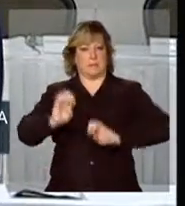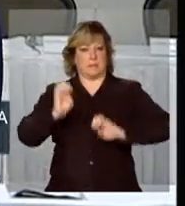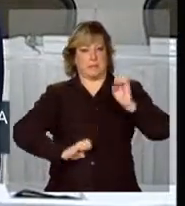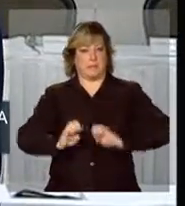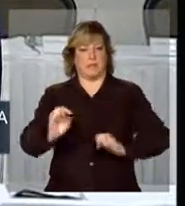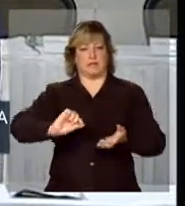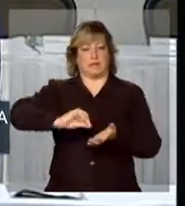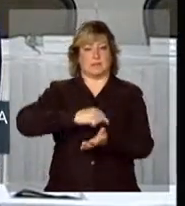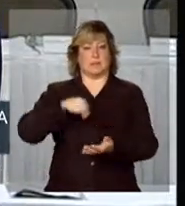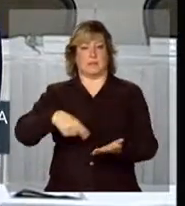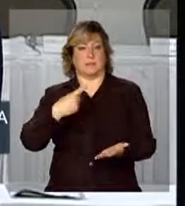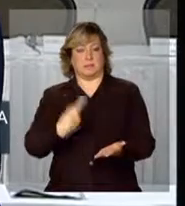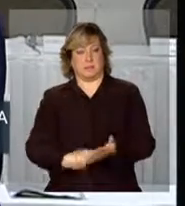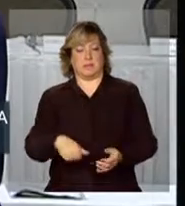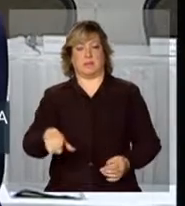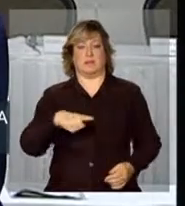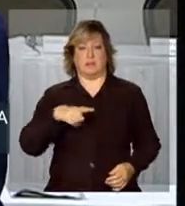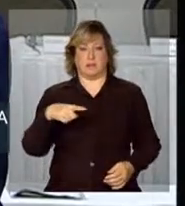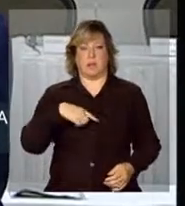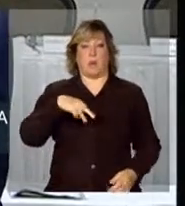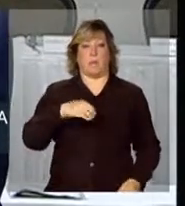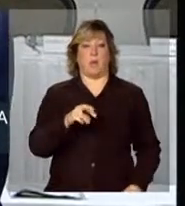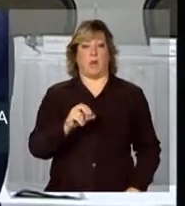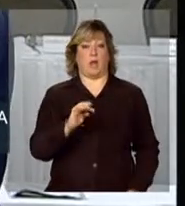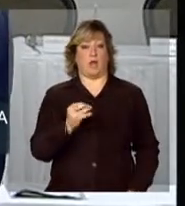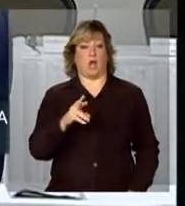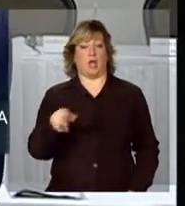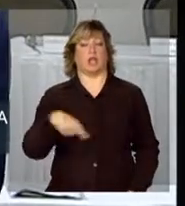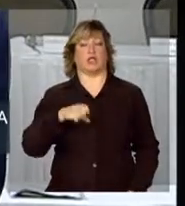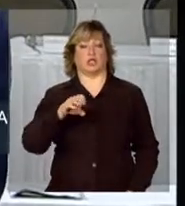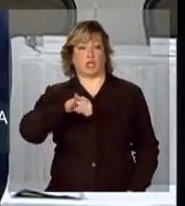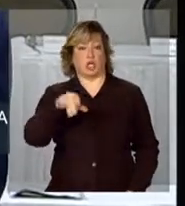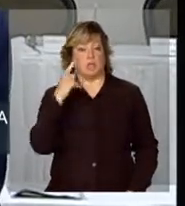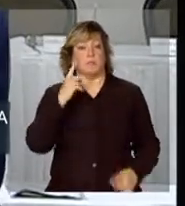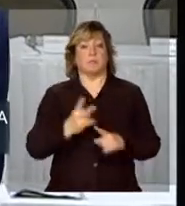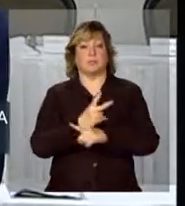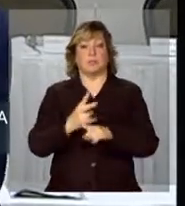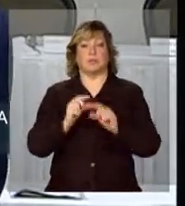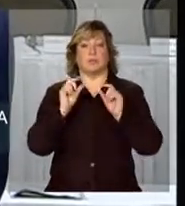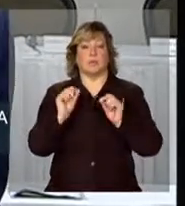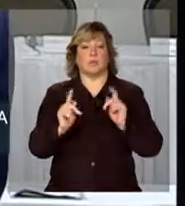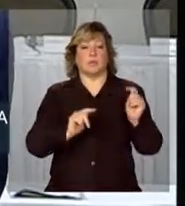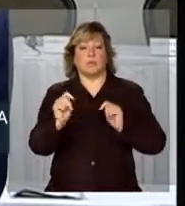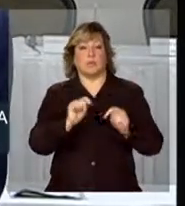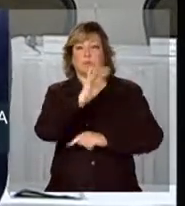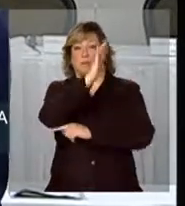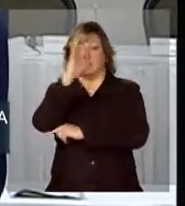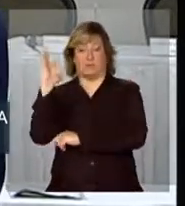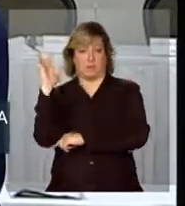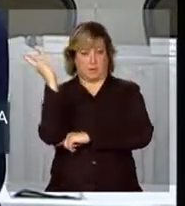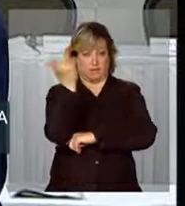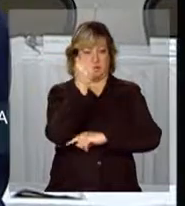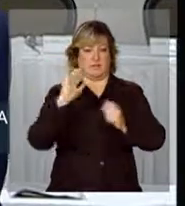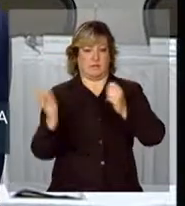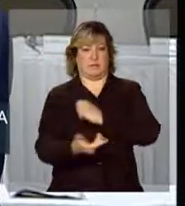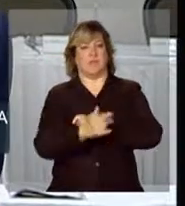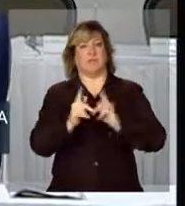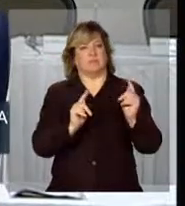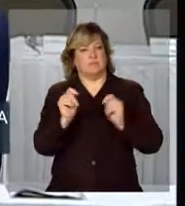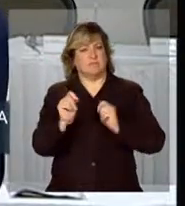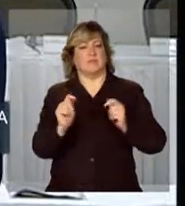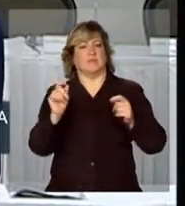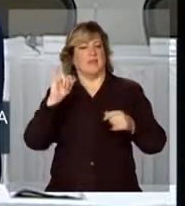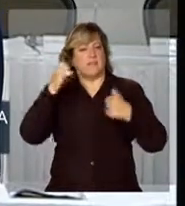Pacto. A Moratória da Soja é um programa que busca a redução do desmatamento no bioma Amazônia. O acordo selado entre o governo